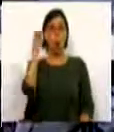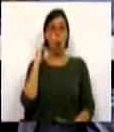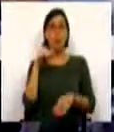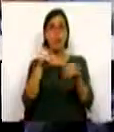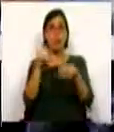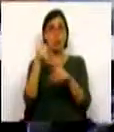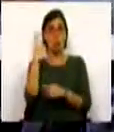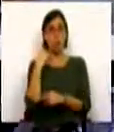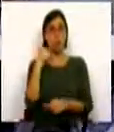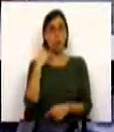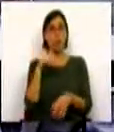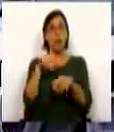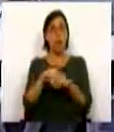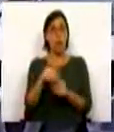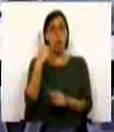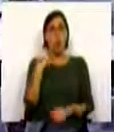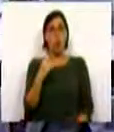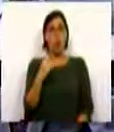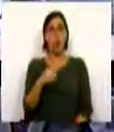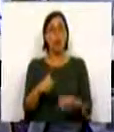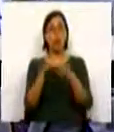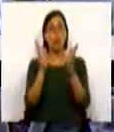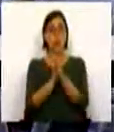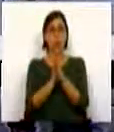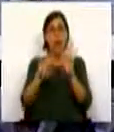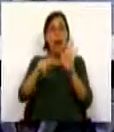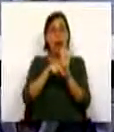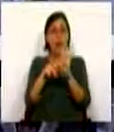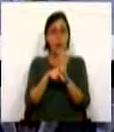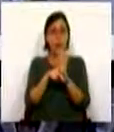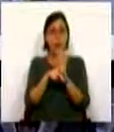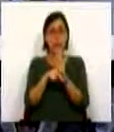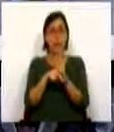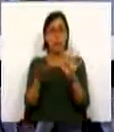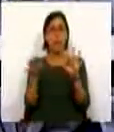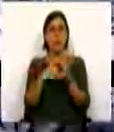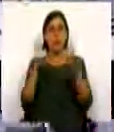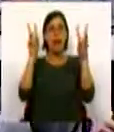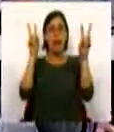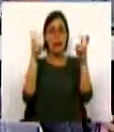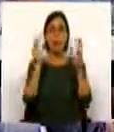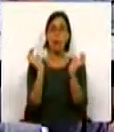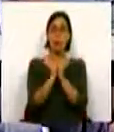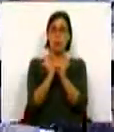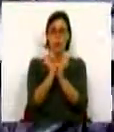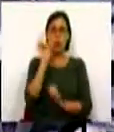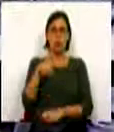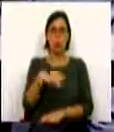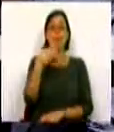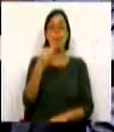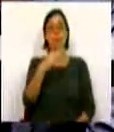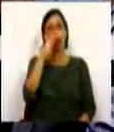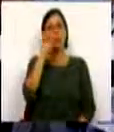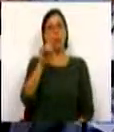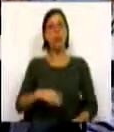votada, foram ontem votados todos os artigos do capítulo da Segurança Social. E,